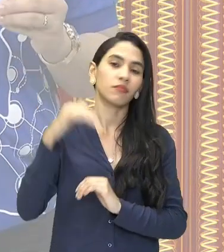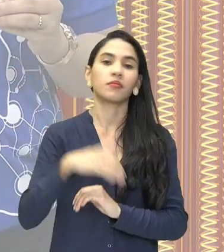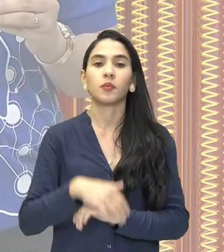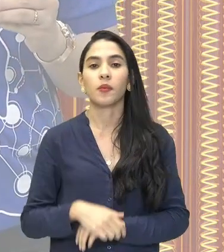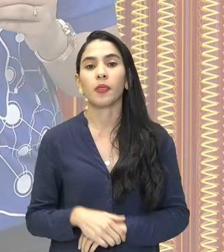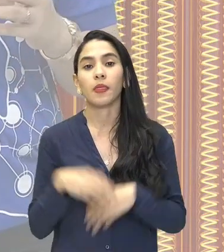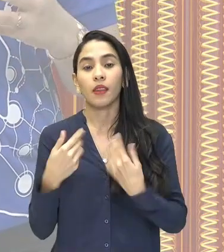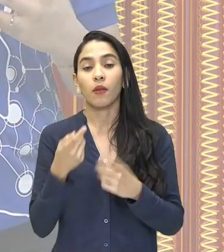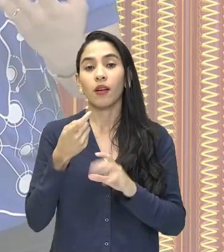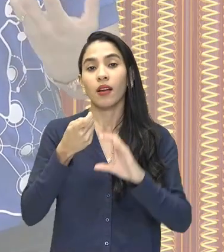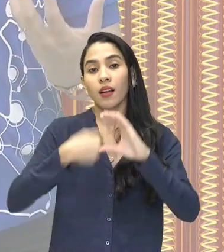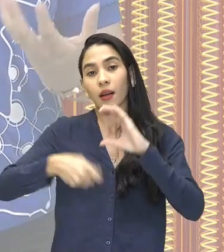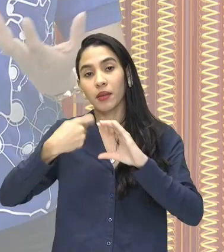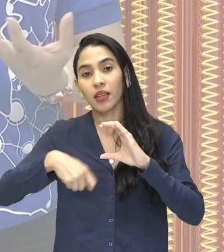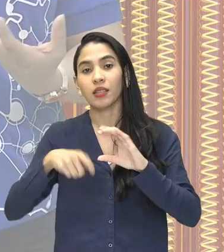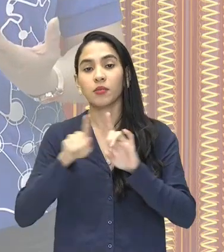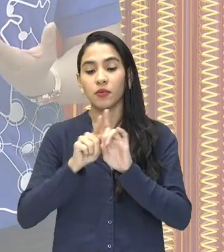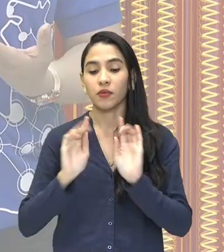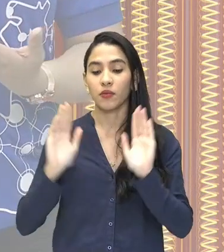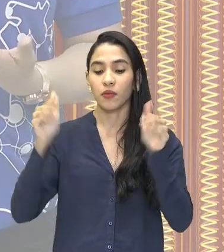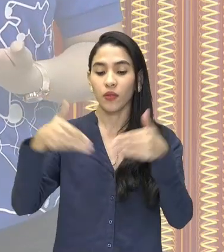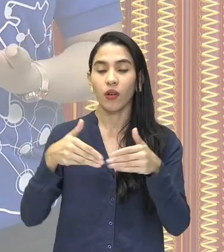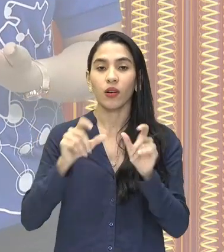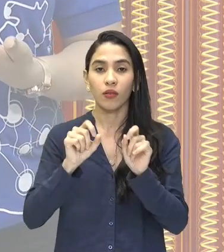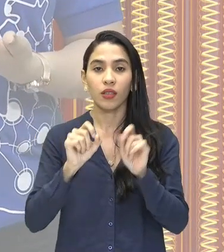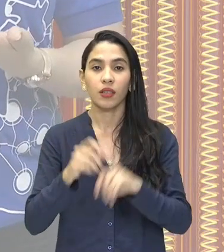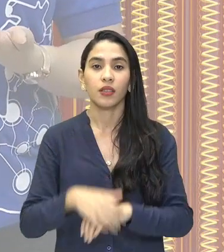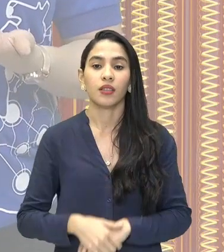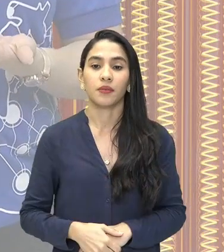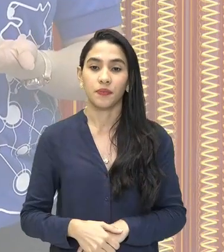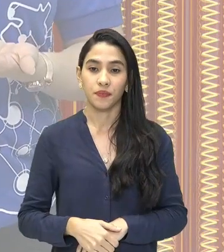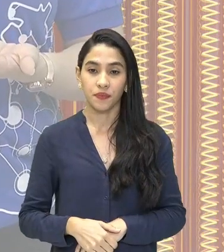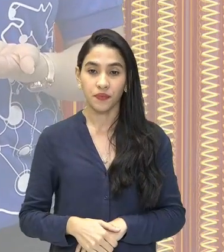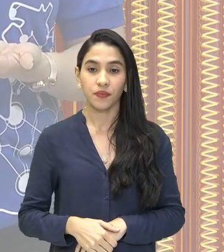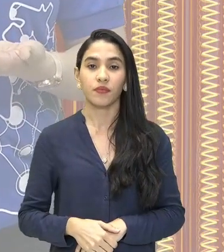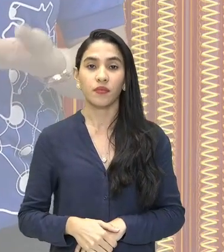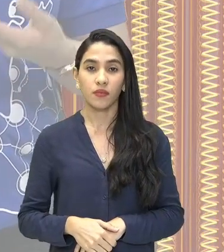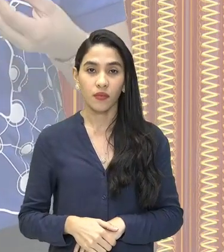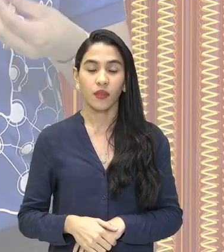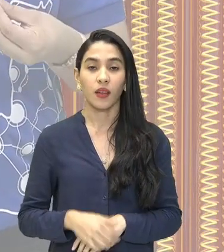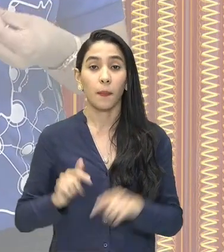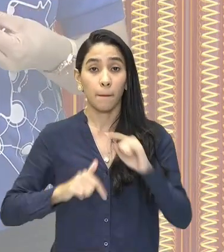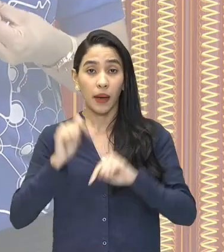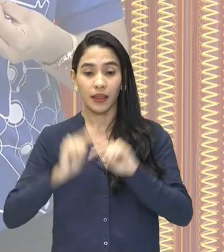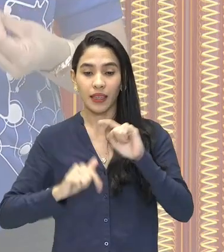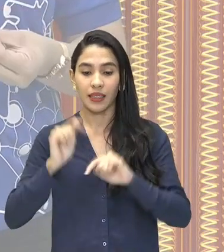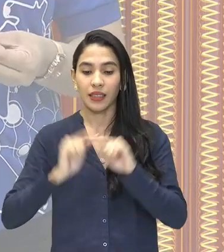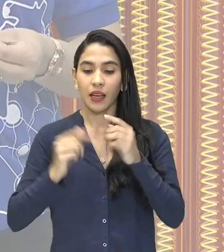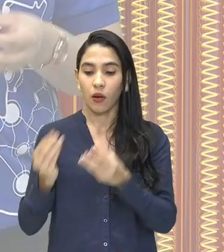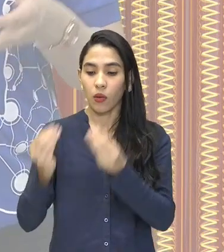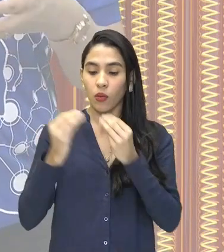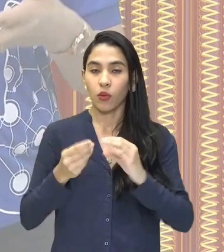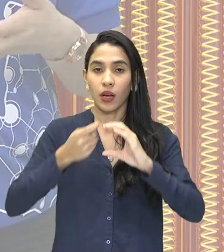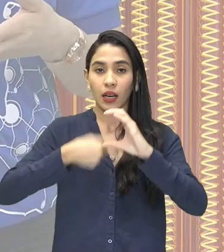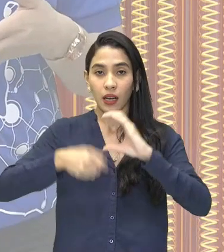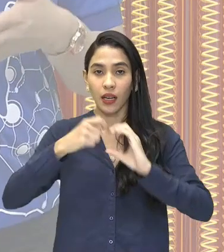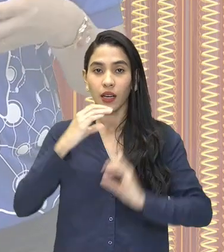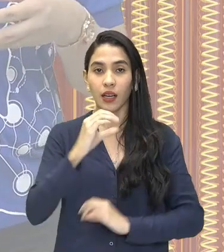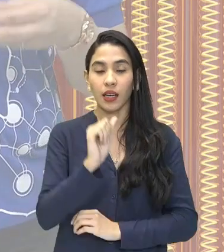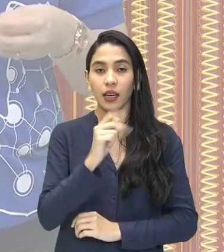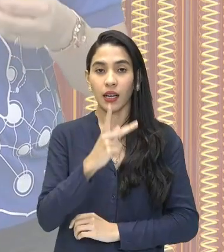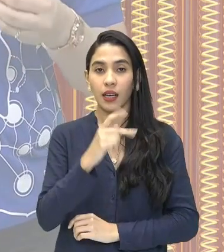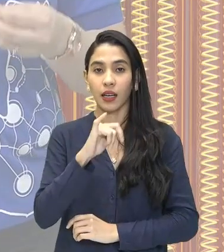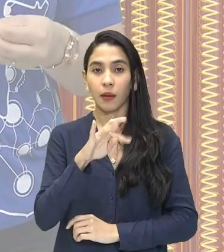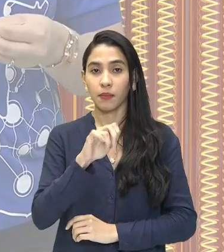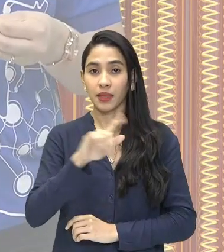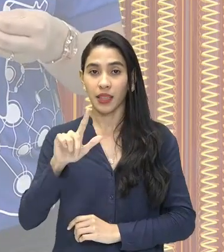capitalismo, ele vai se moldar justamente pela aquisição de bens, pela questão do capital. E quando se fala de